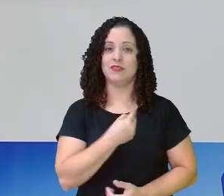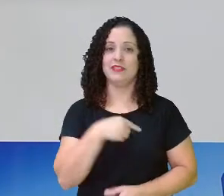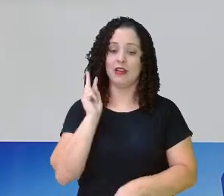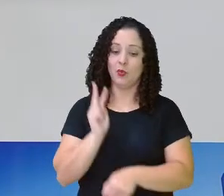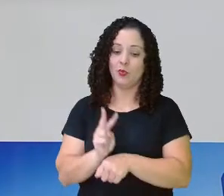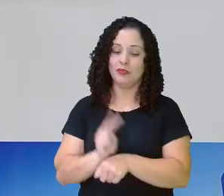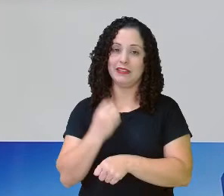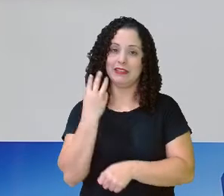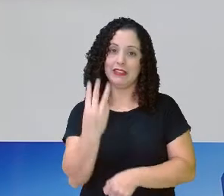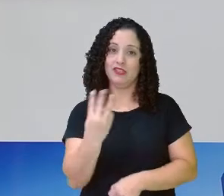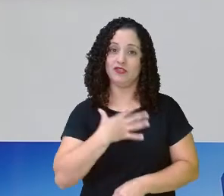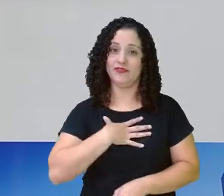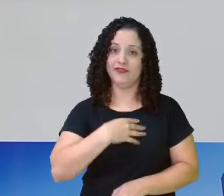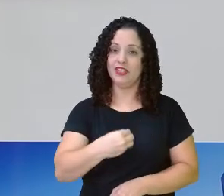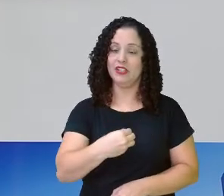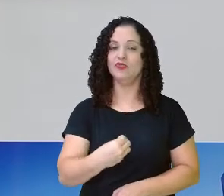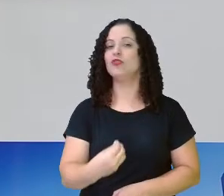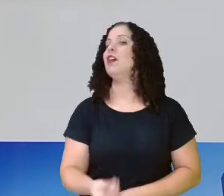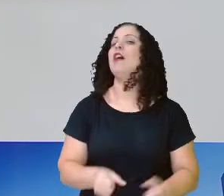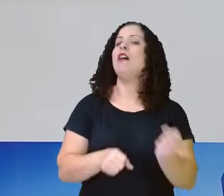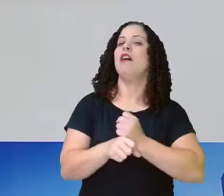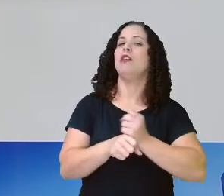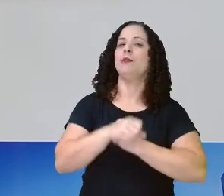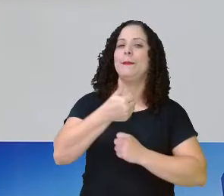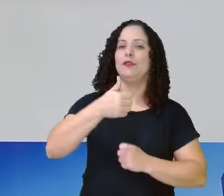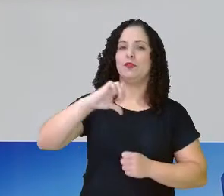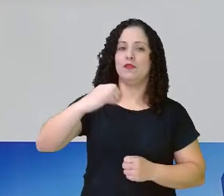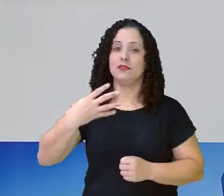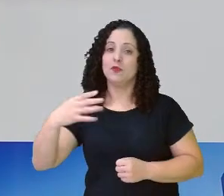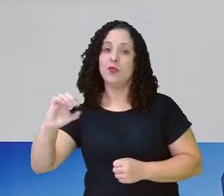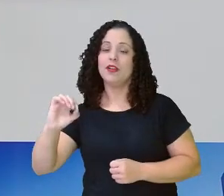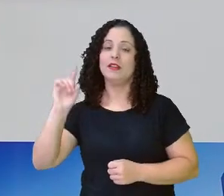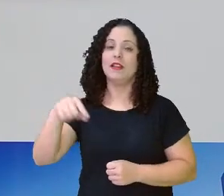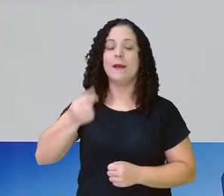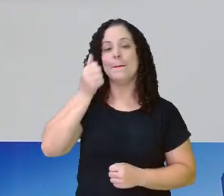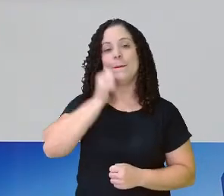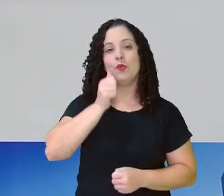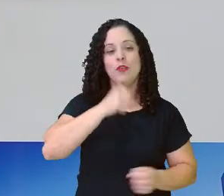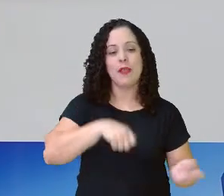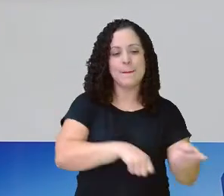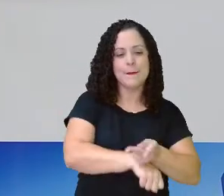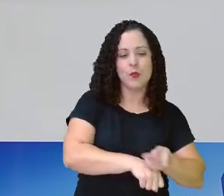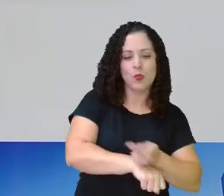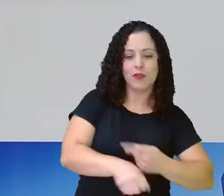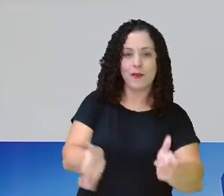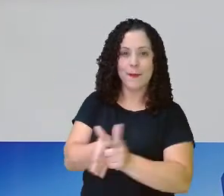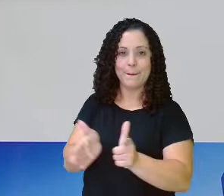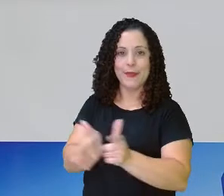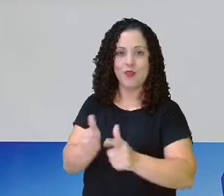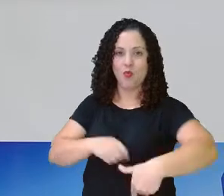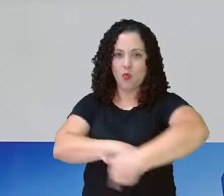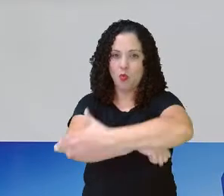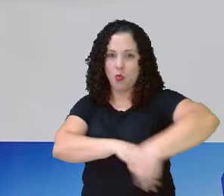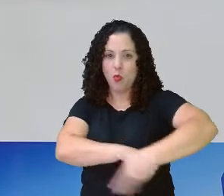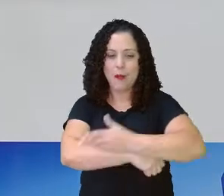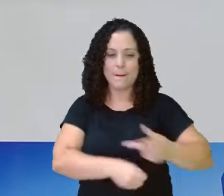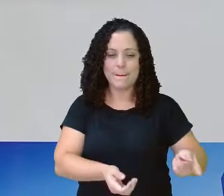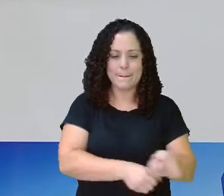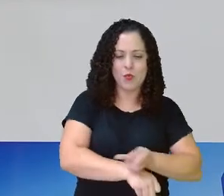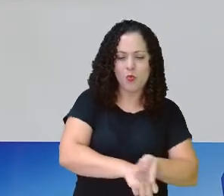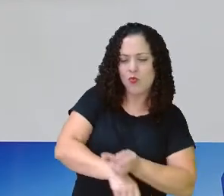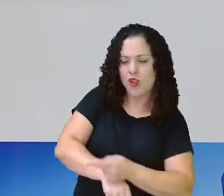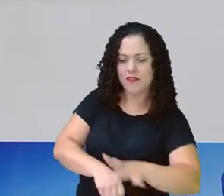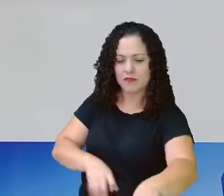três filhos, na década de 40, e ela era catadora de papelão. Então, nesse livro que ela escreveu como um diário,